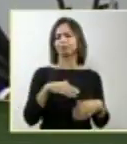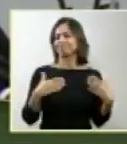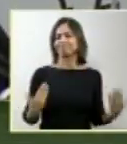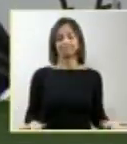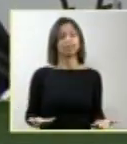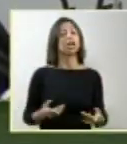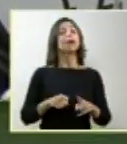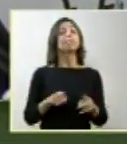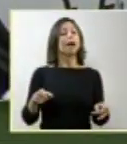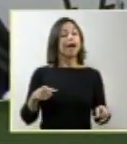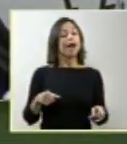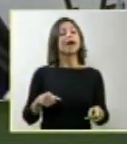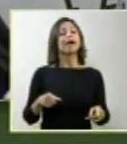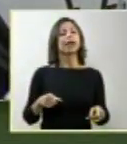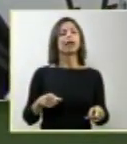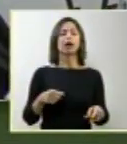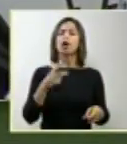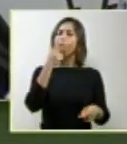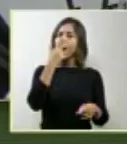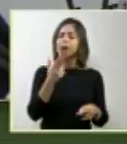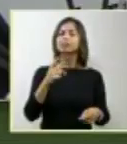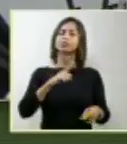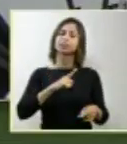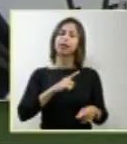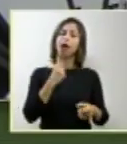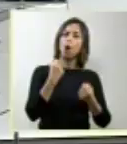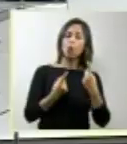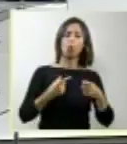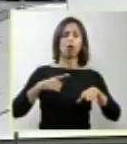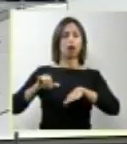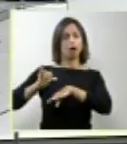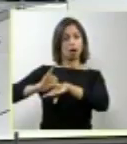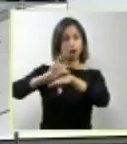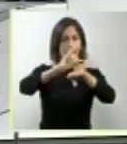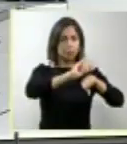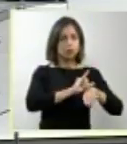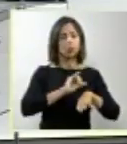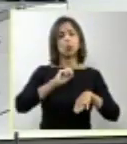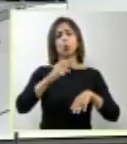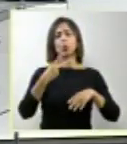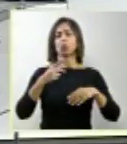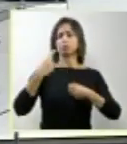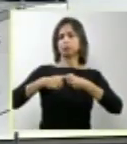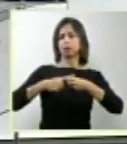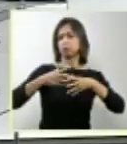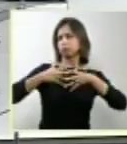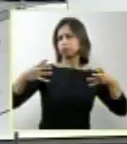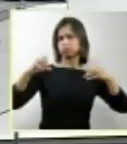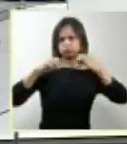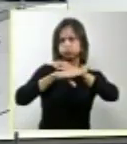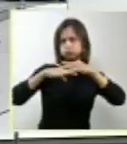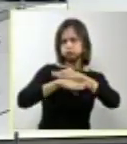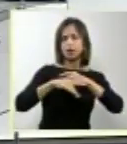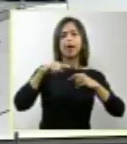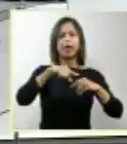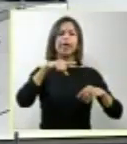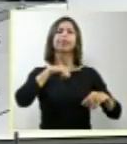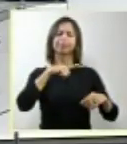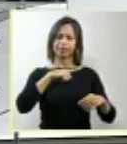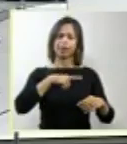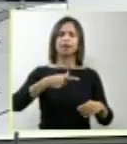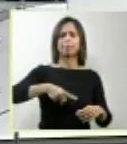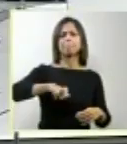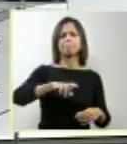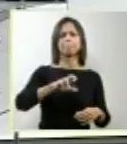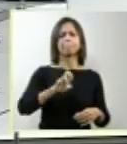cidades, existe o recurso de atendimento à gestante, ao acompanhamento do pré-natal